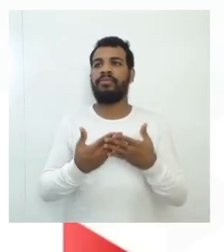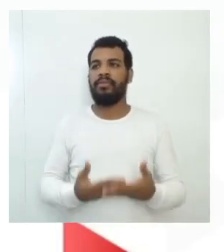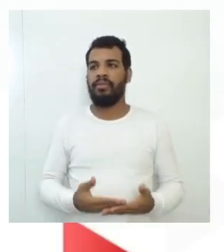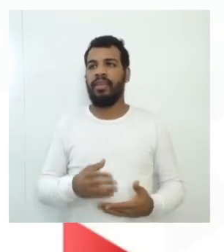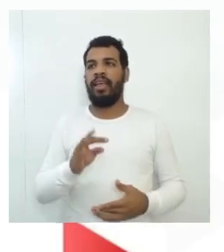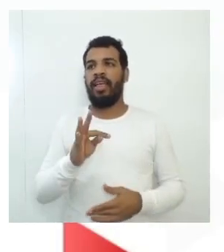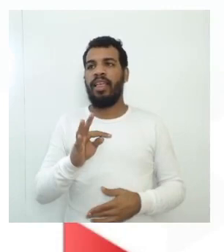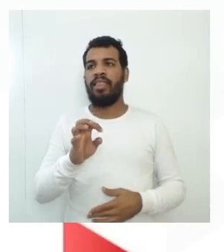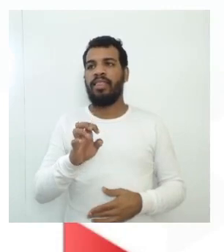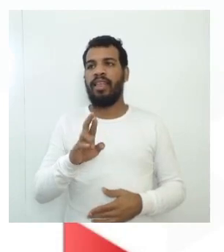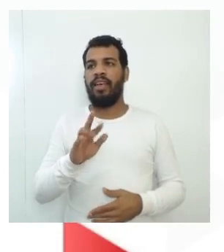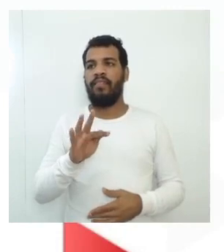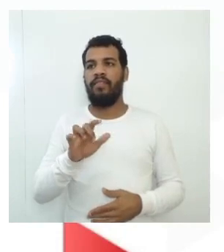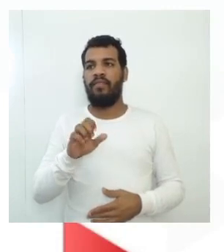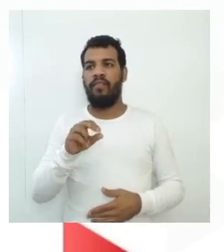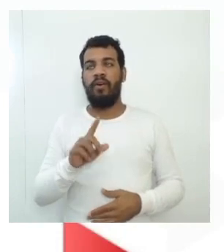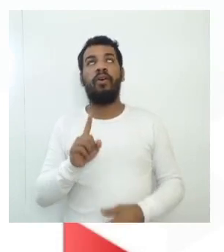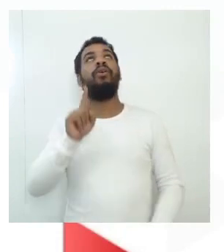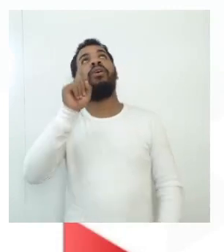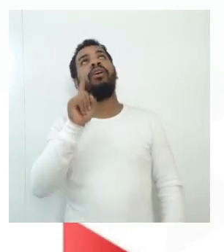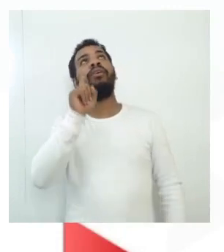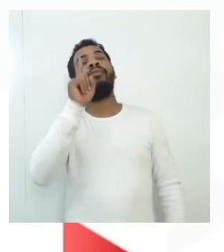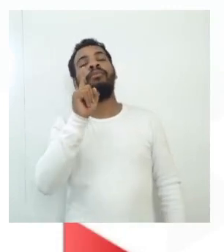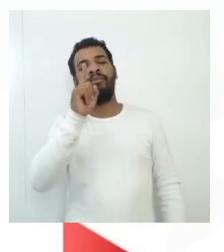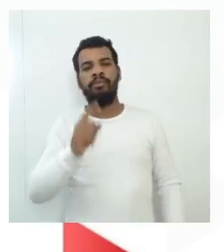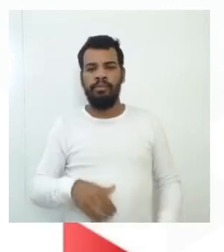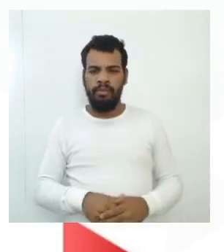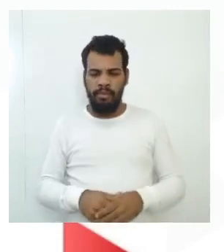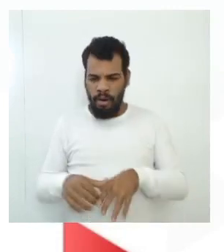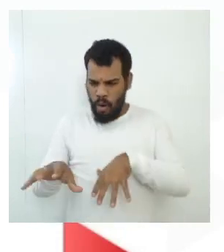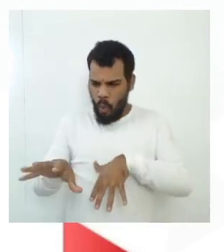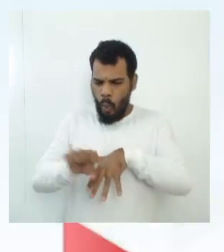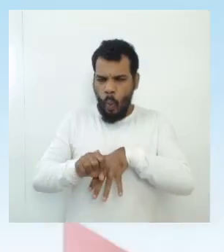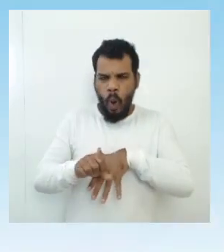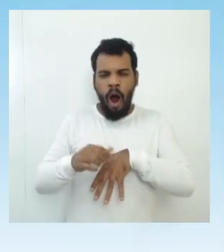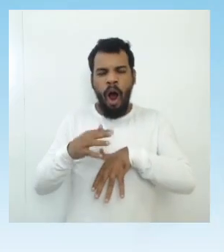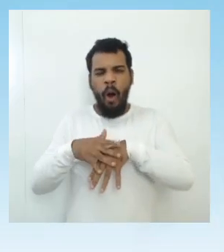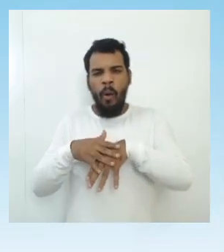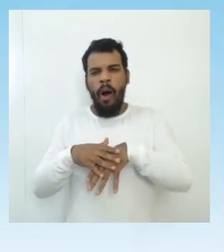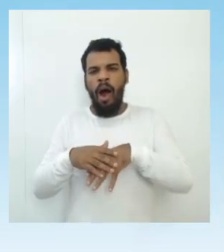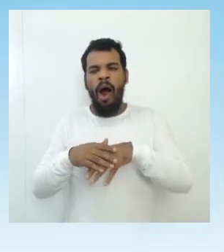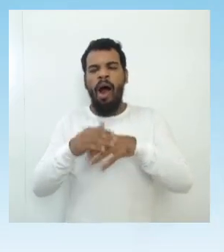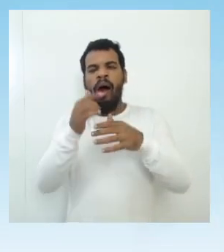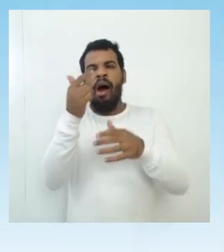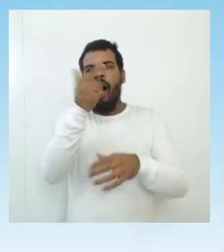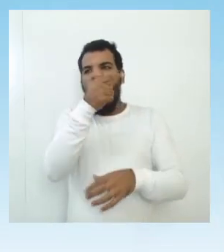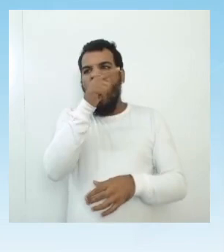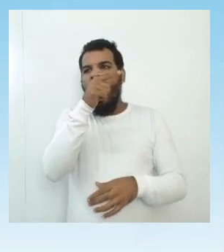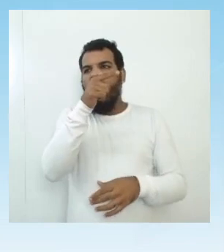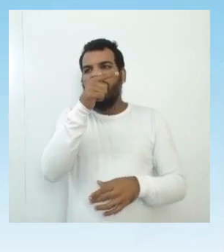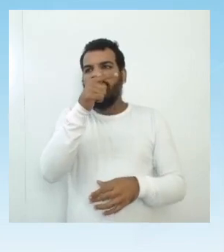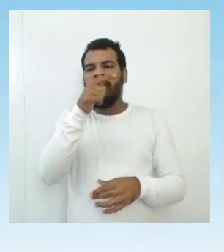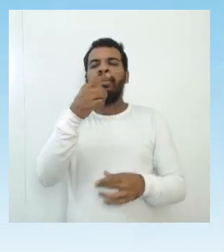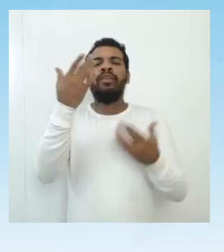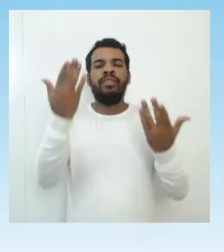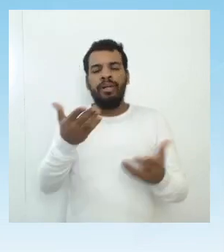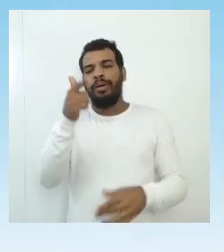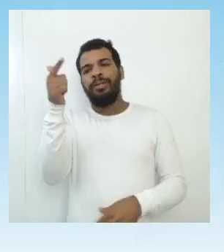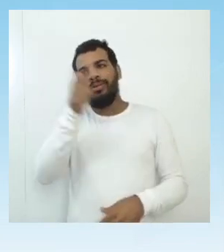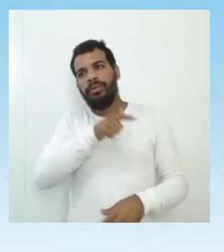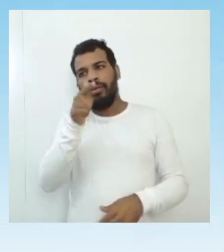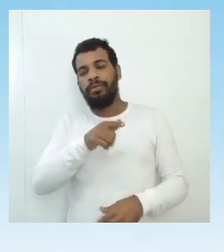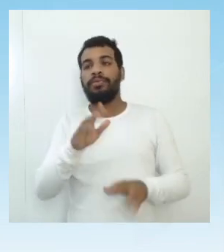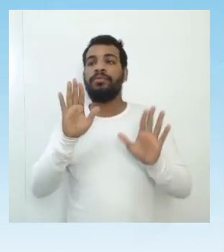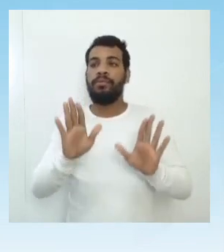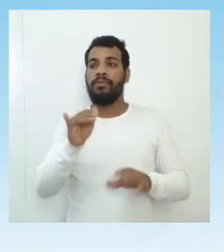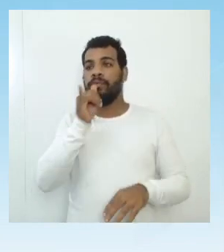químicas, faz com que tenha baixa toxicidade e possa ser usado também em próteses, como por